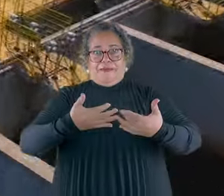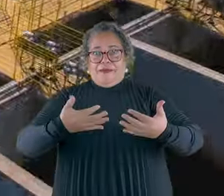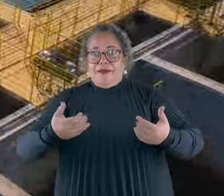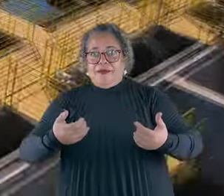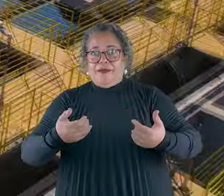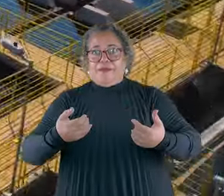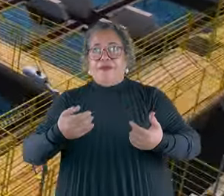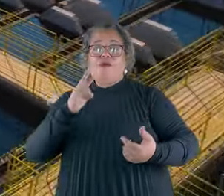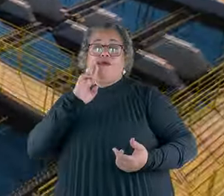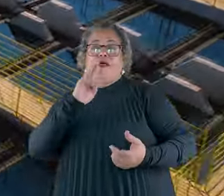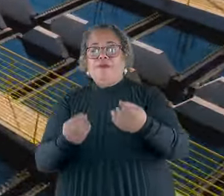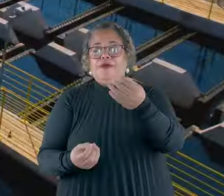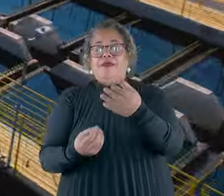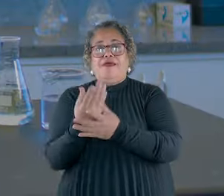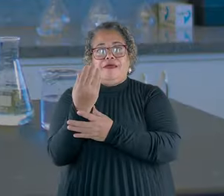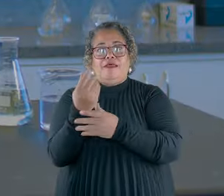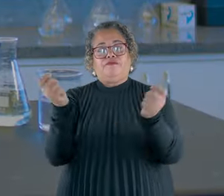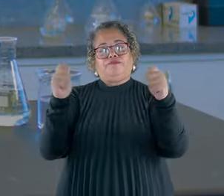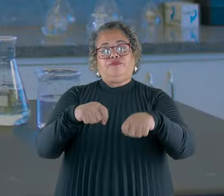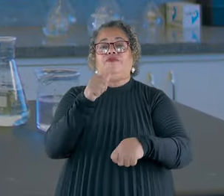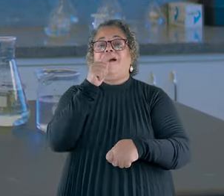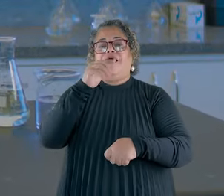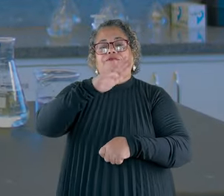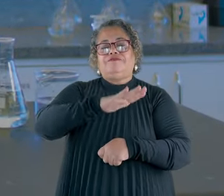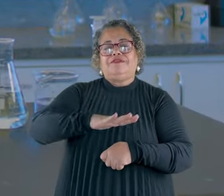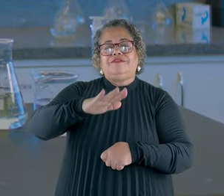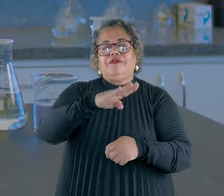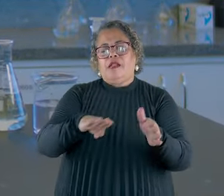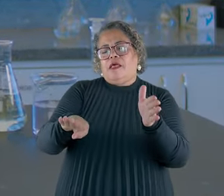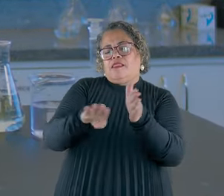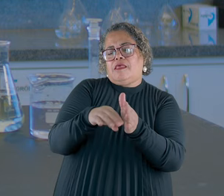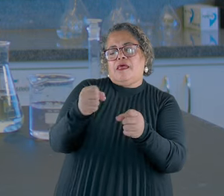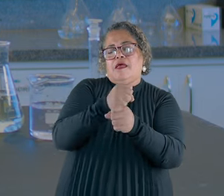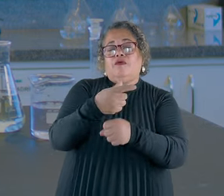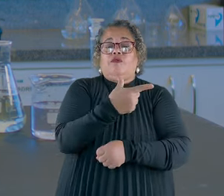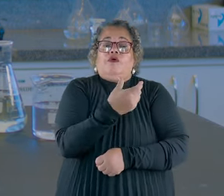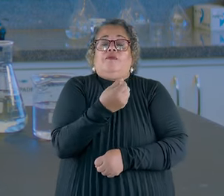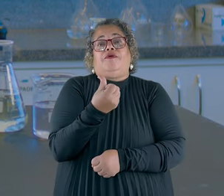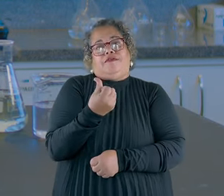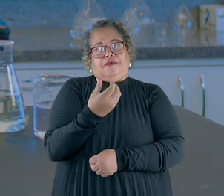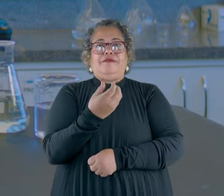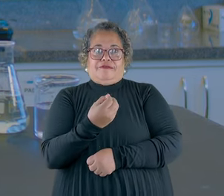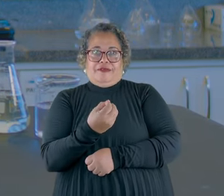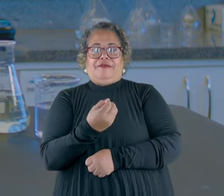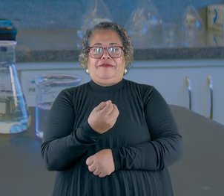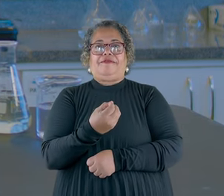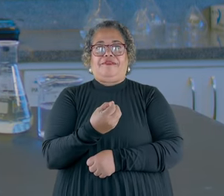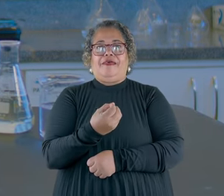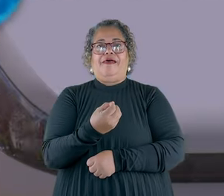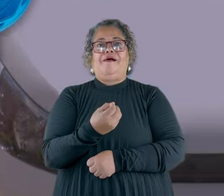tratamento de aguacapim branco foi uma das soluções criadas para garantir o abastecimento até 2060.